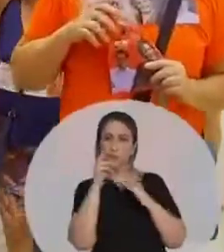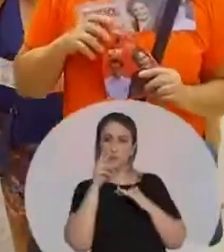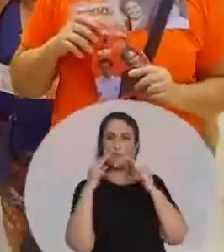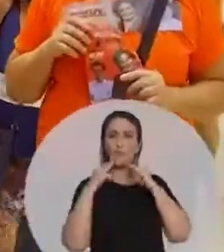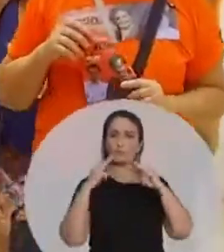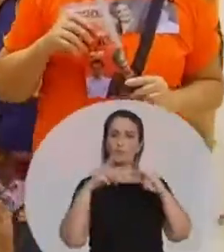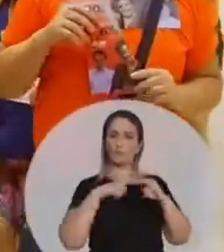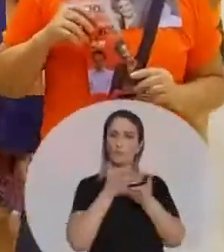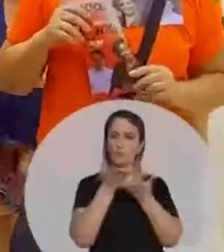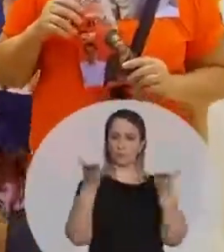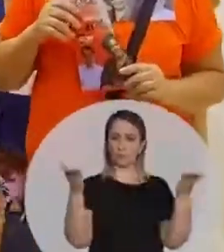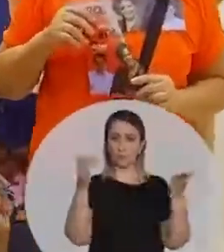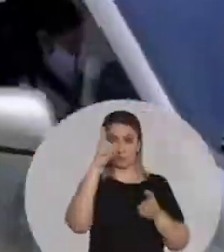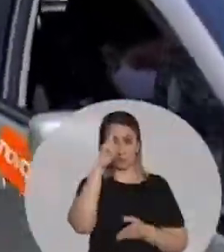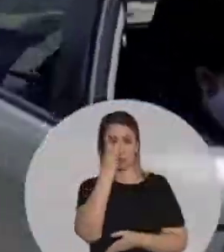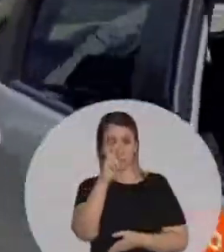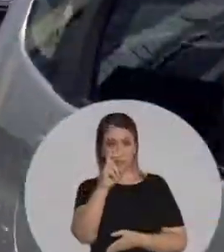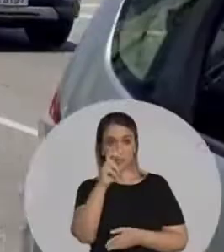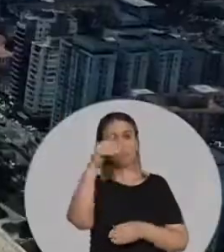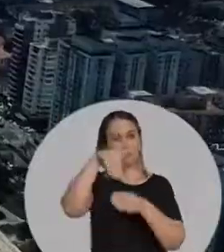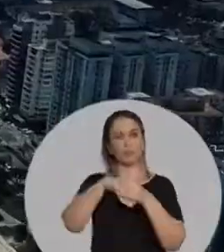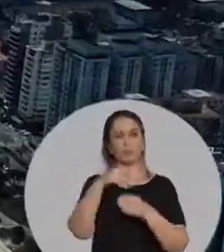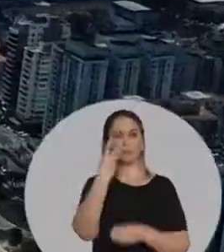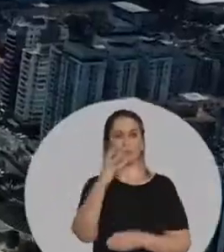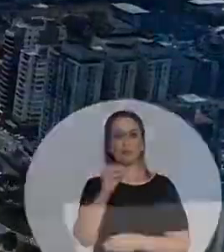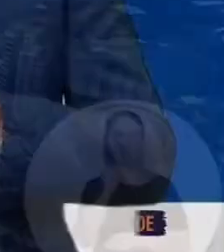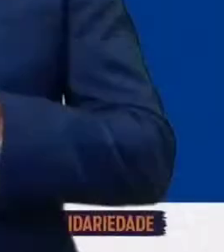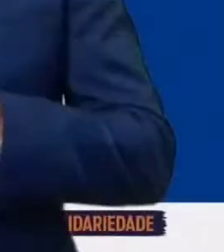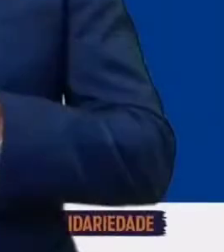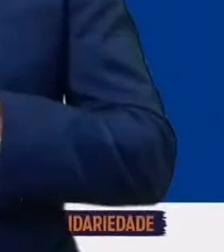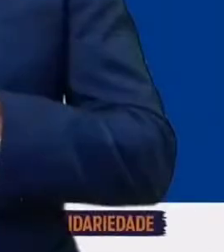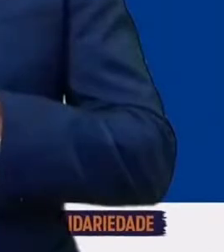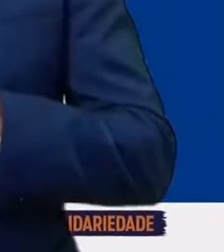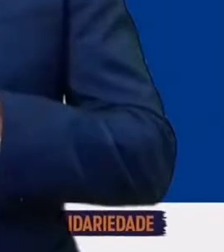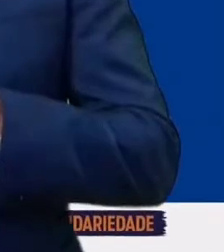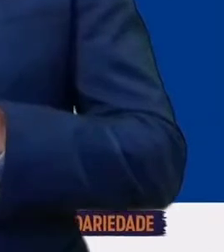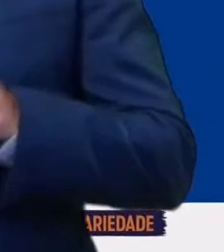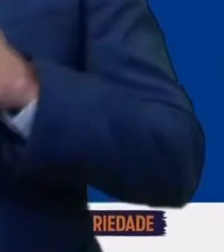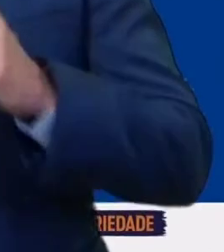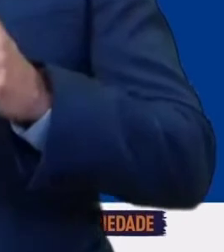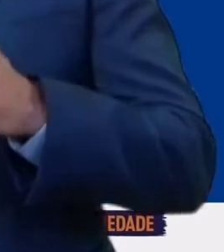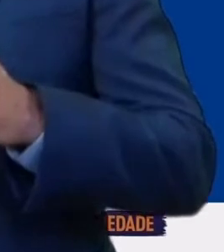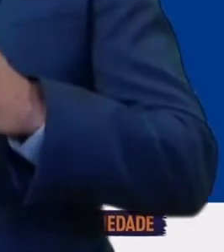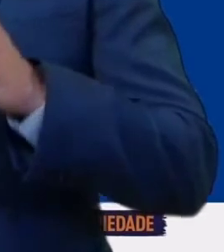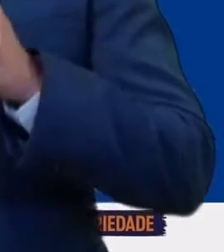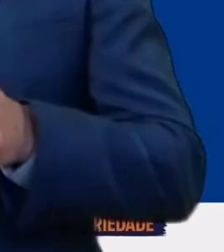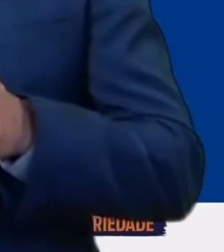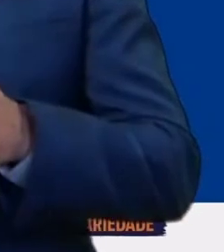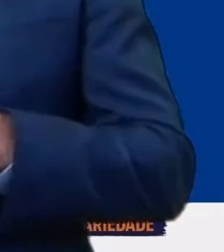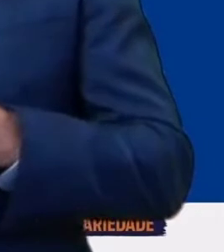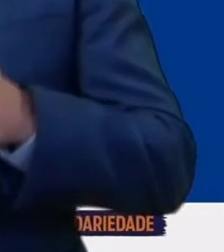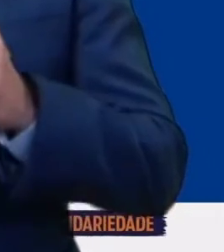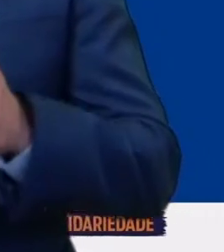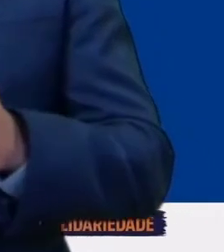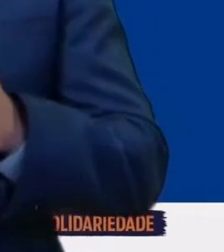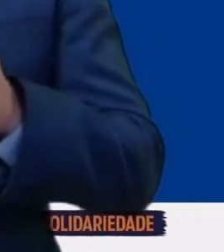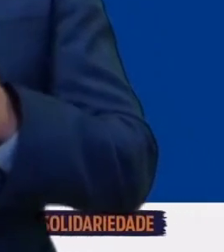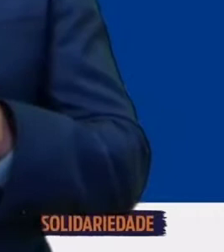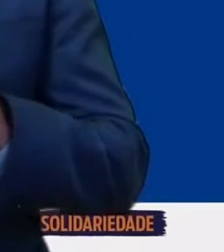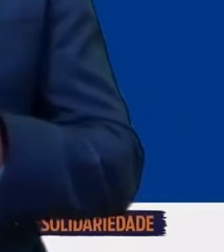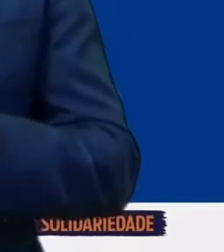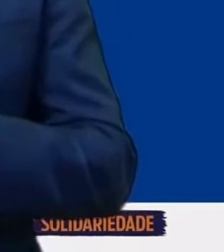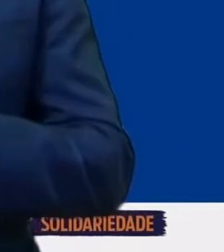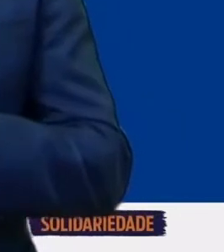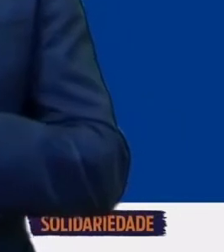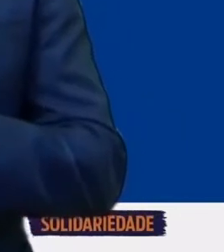João Vilela Novo E veja a mensagem Que deixei para você No próximo domingo Vote Tri Santos precisa mais Muito mais Estudamos